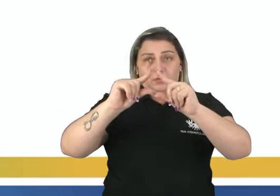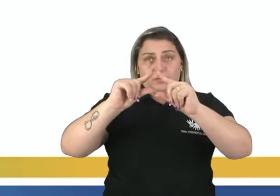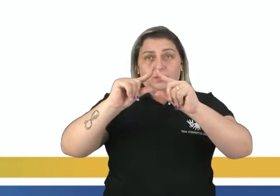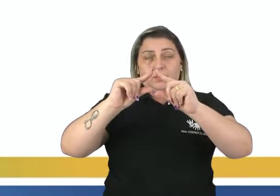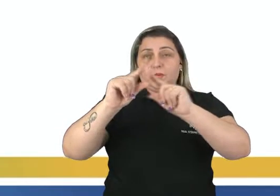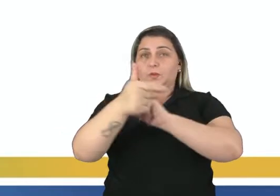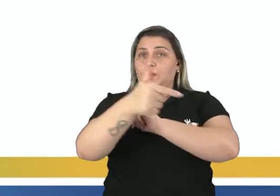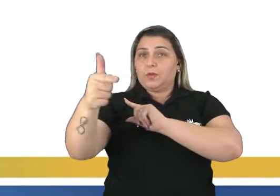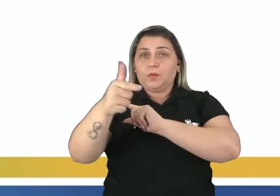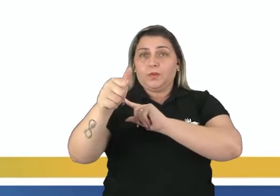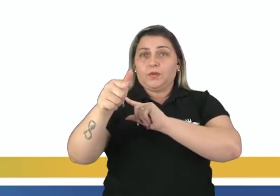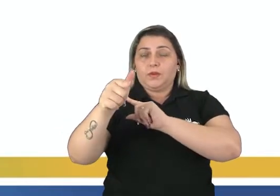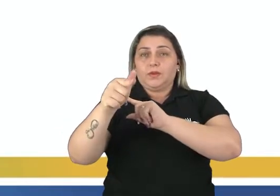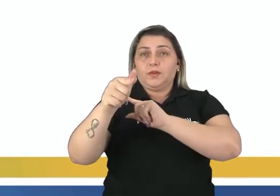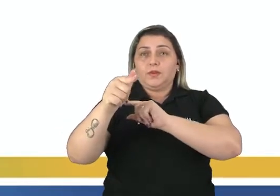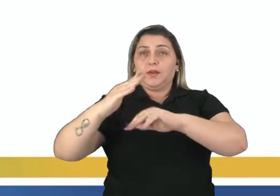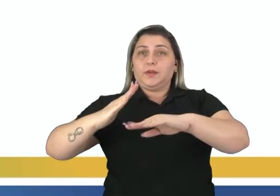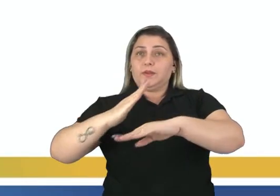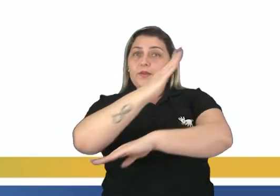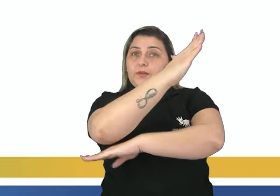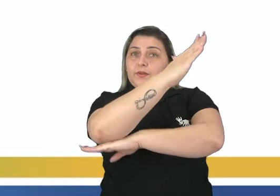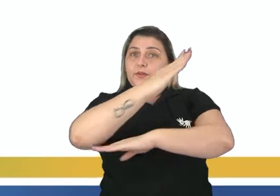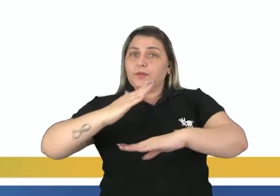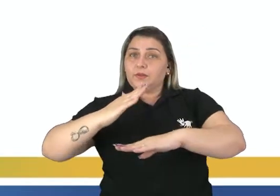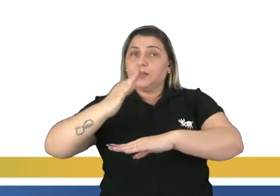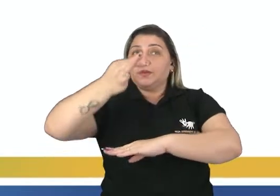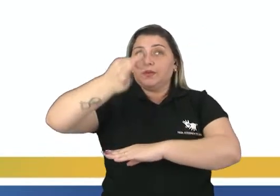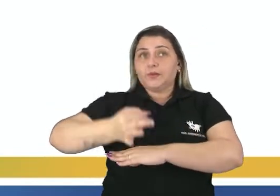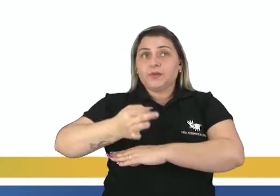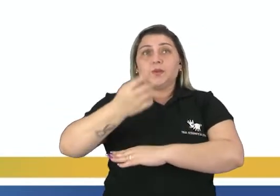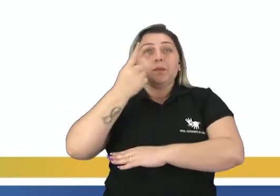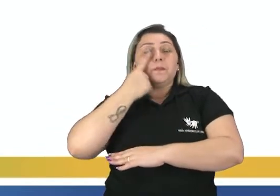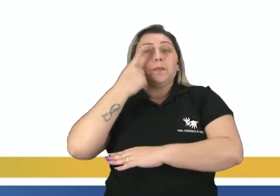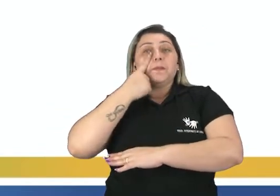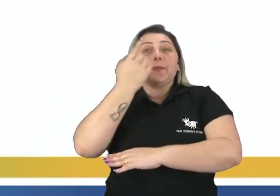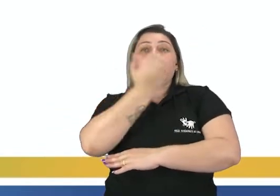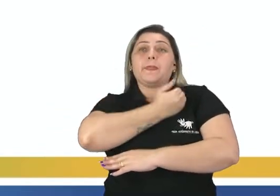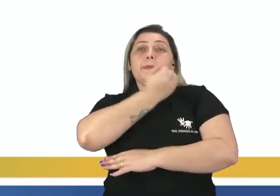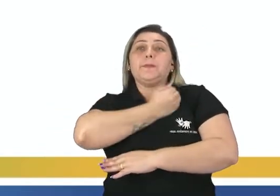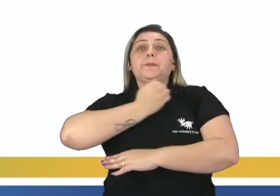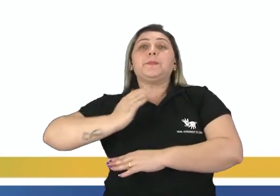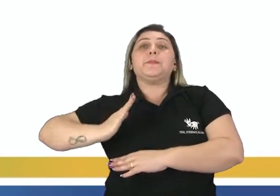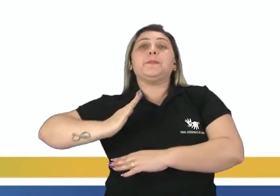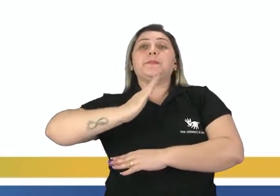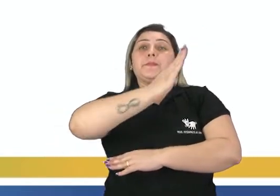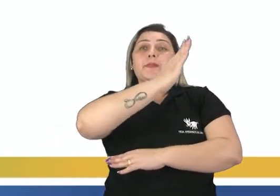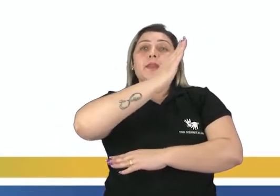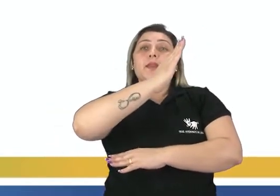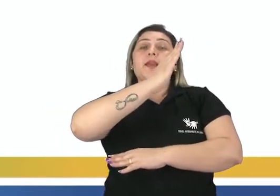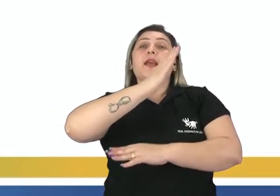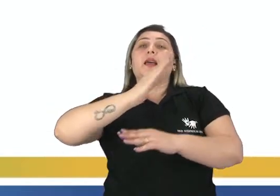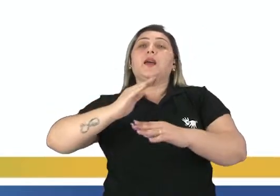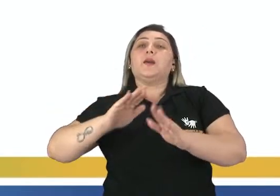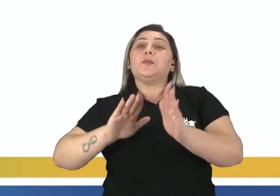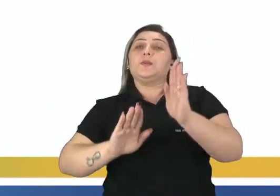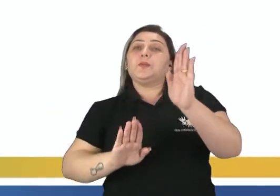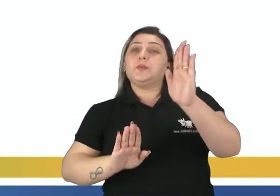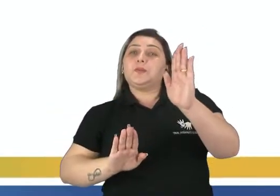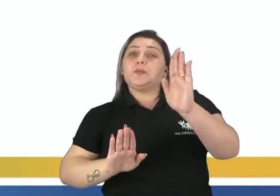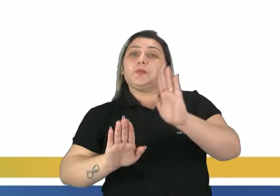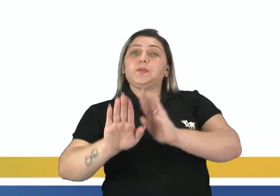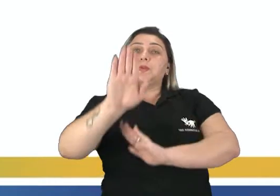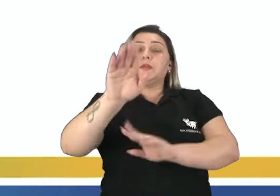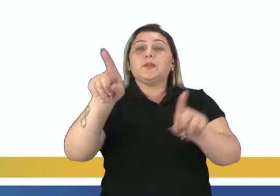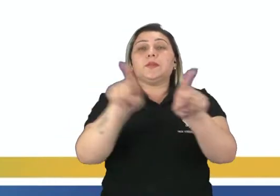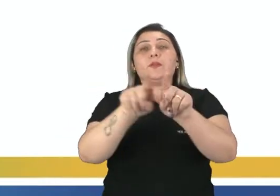não apresenta diagonais, certo? Observe que o número de diagonais ele aumenta quando nós aumentamos